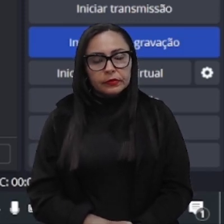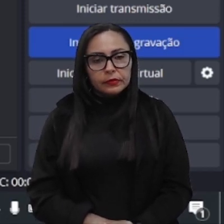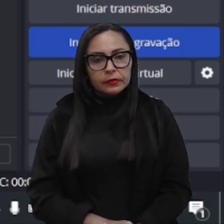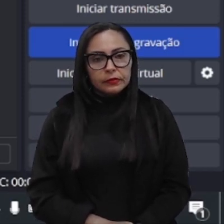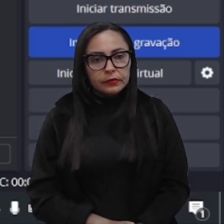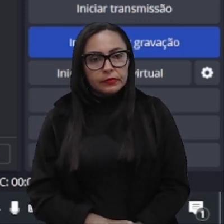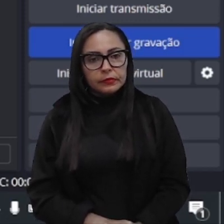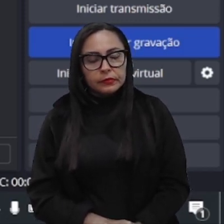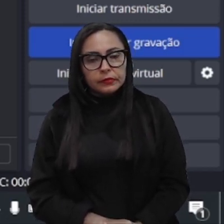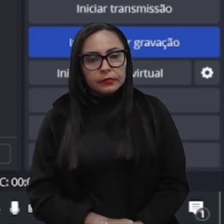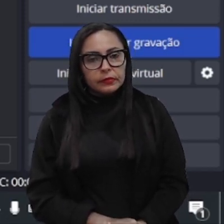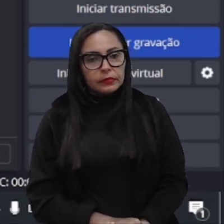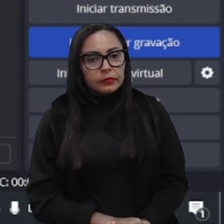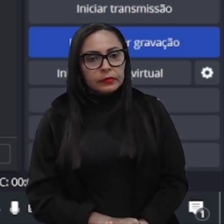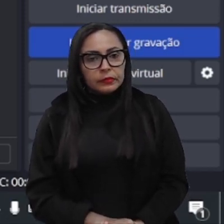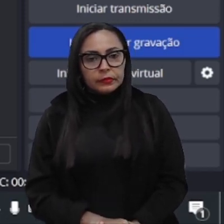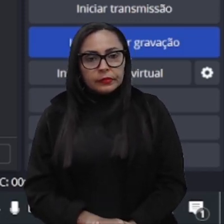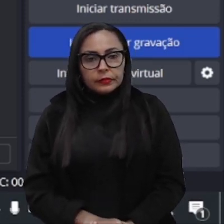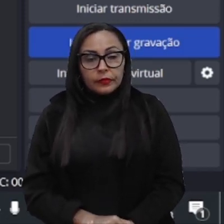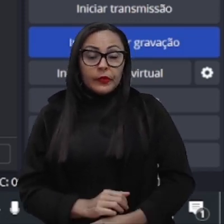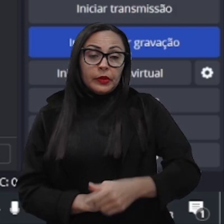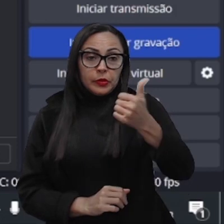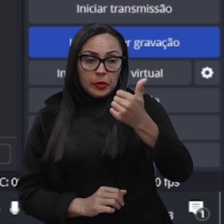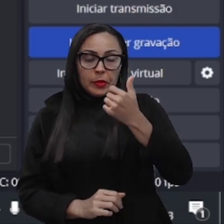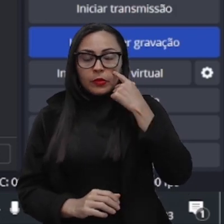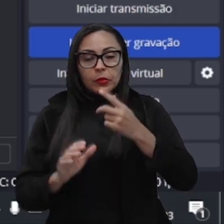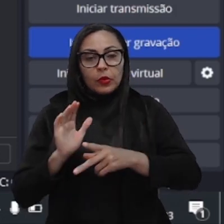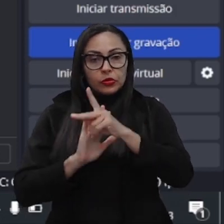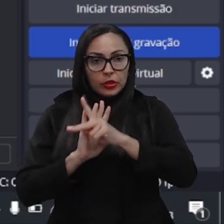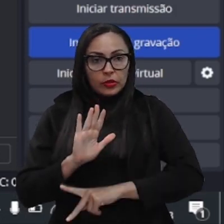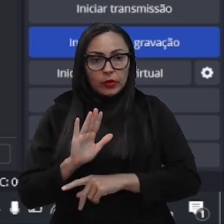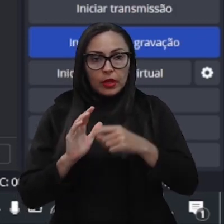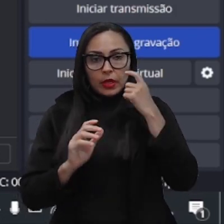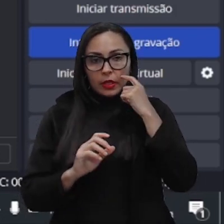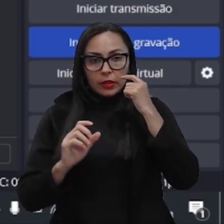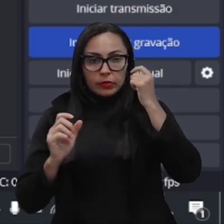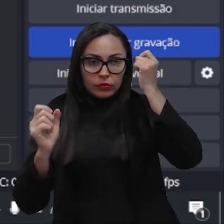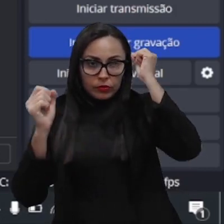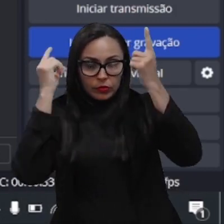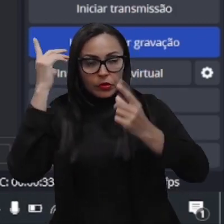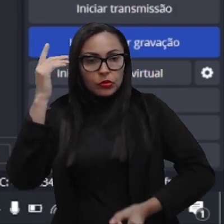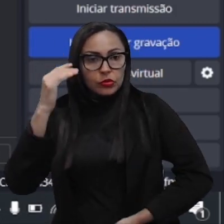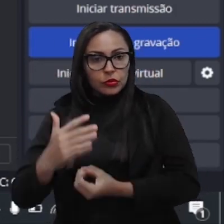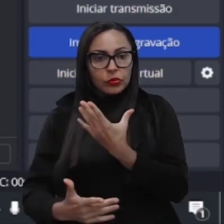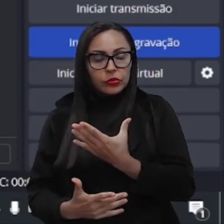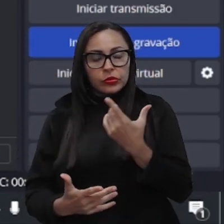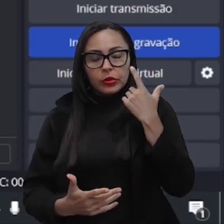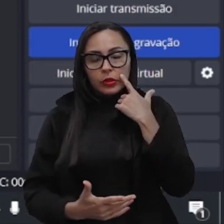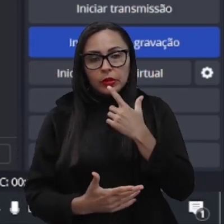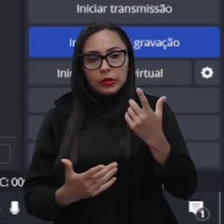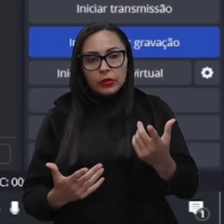Esse primeiro projeto que é criado, ele cria uma, primeiro, uma estrutura em Python, tá, né